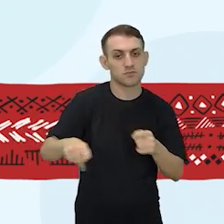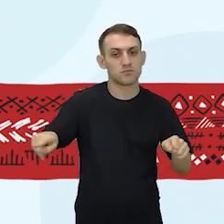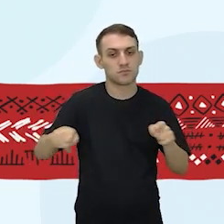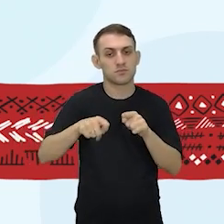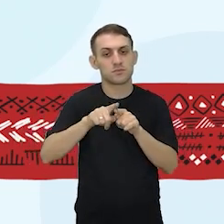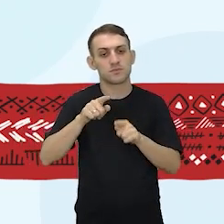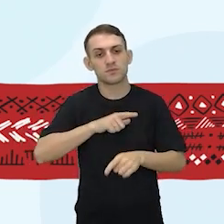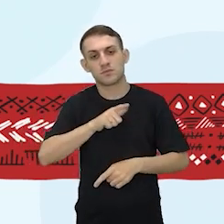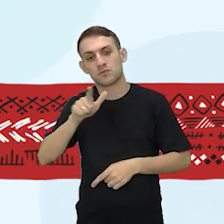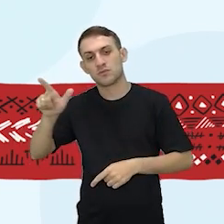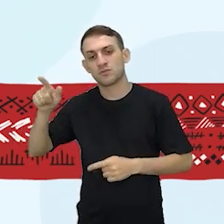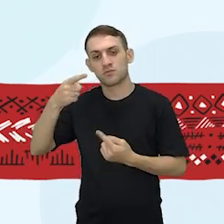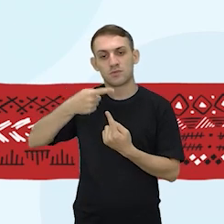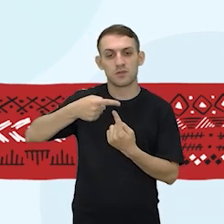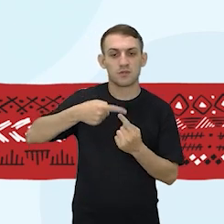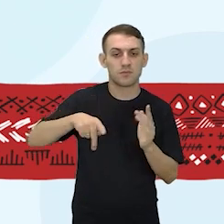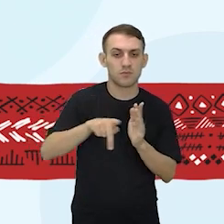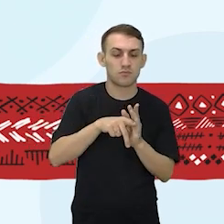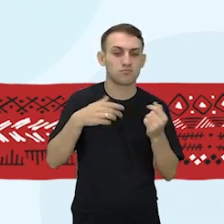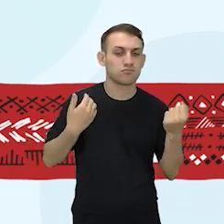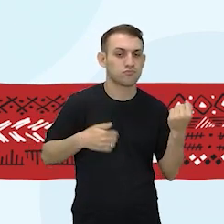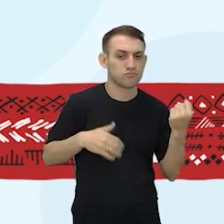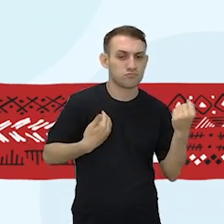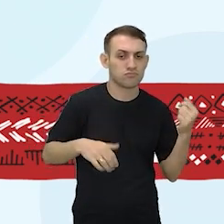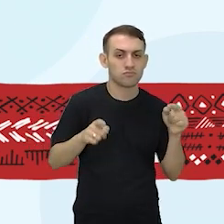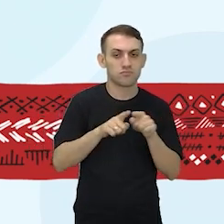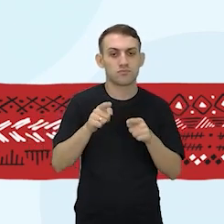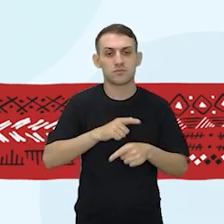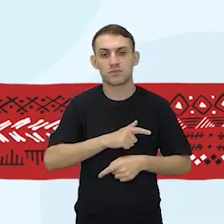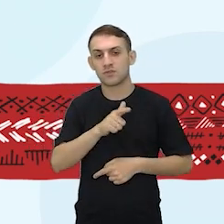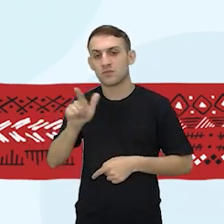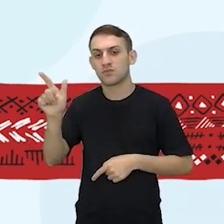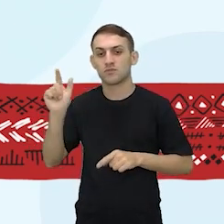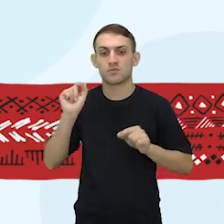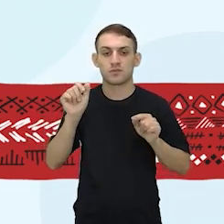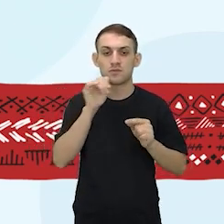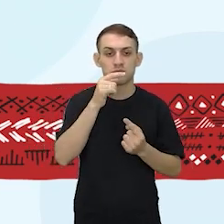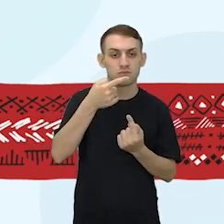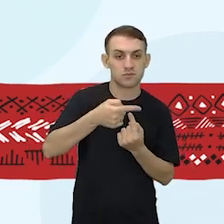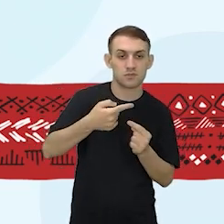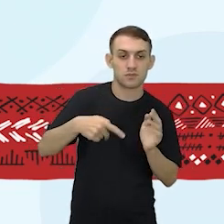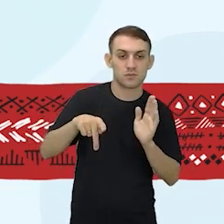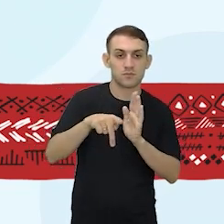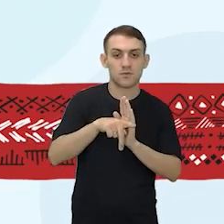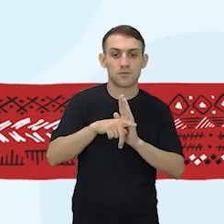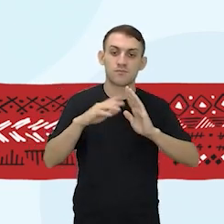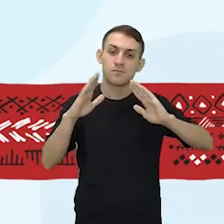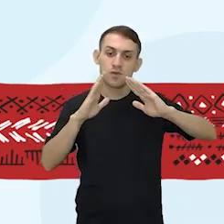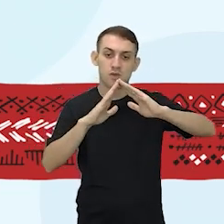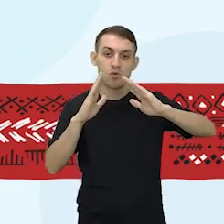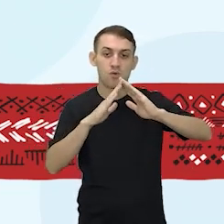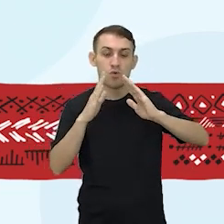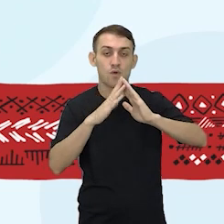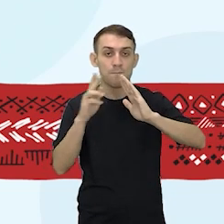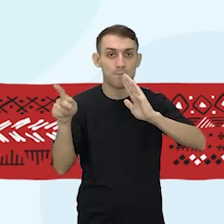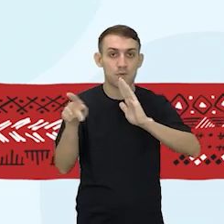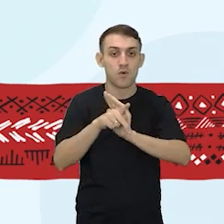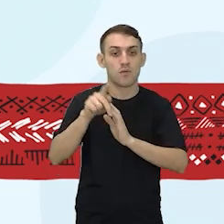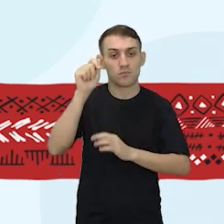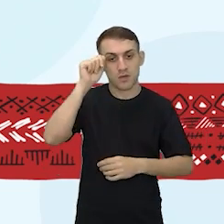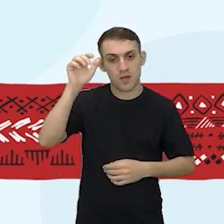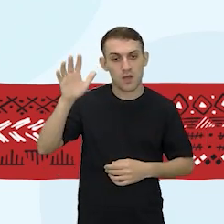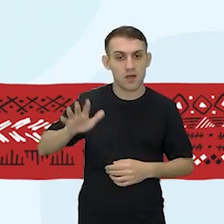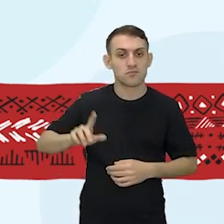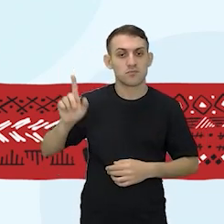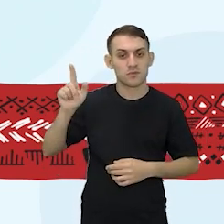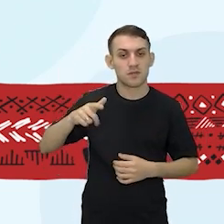Temos ali um tipo de violão. Temos também um tipo de moradia, certo? Que é